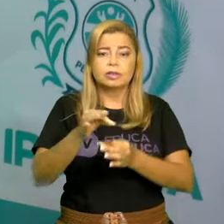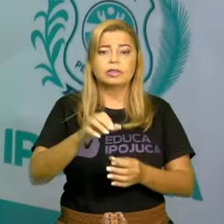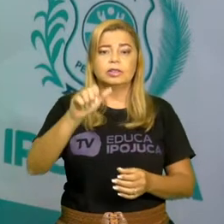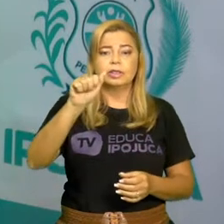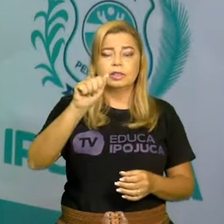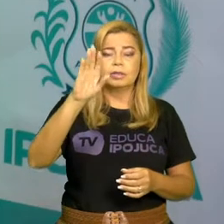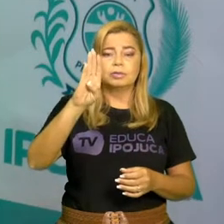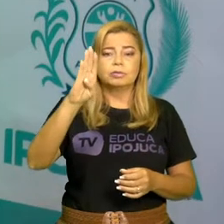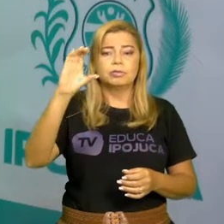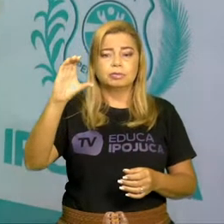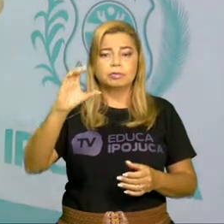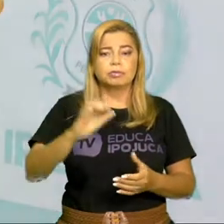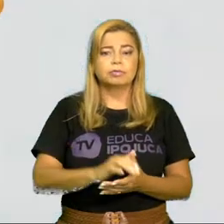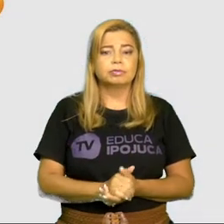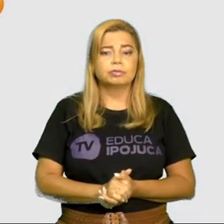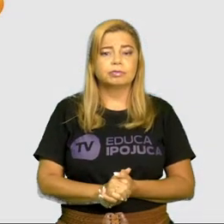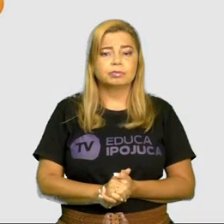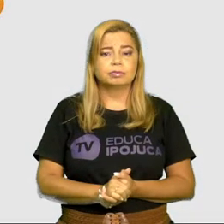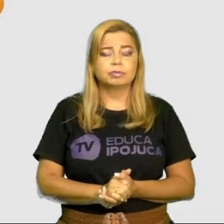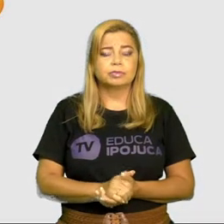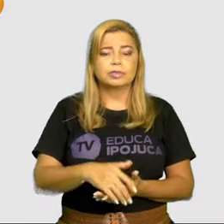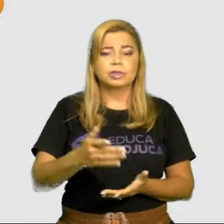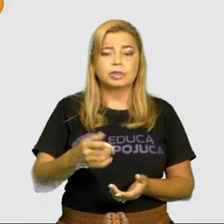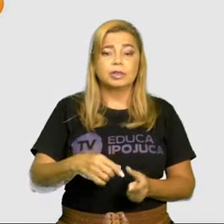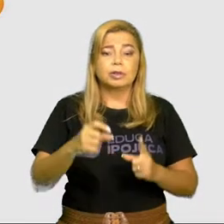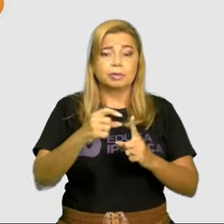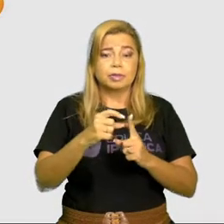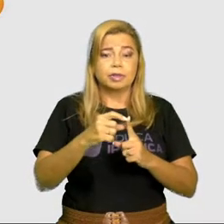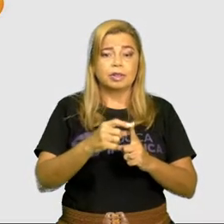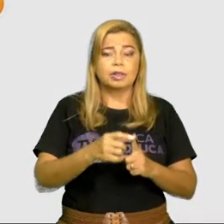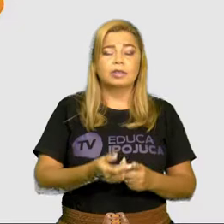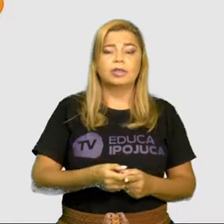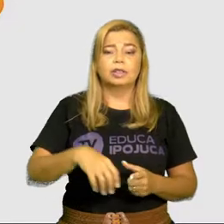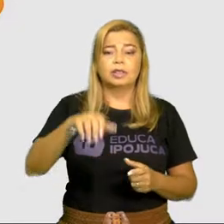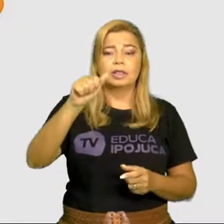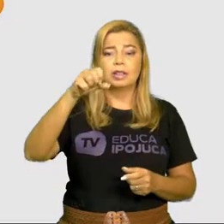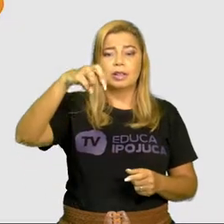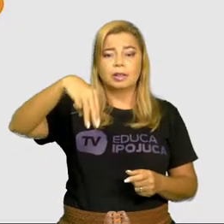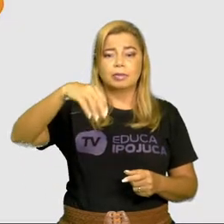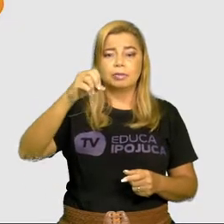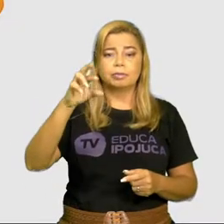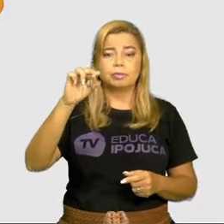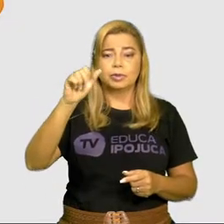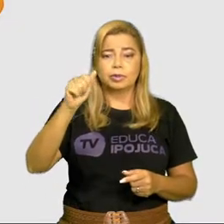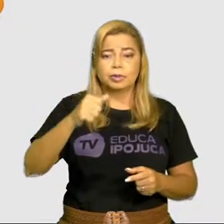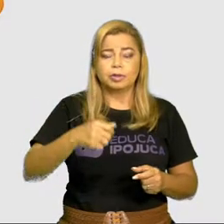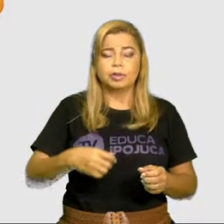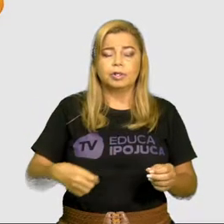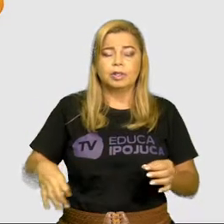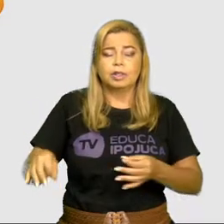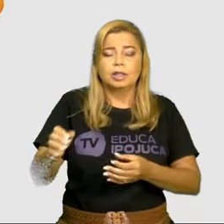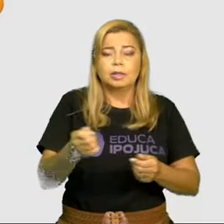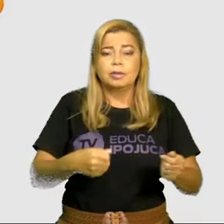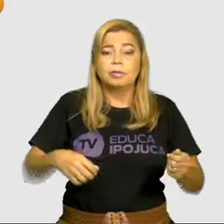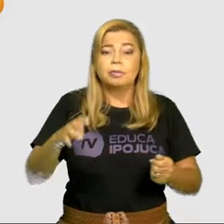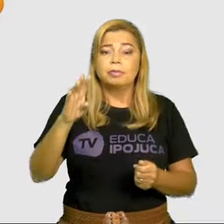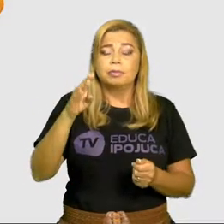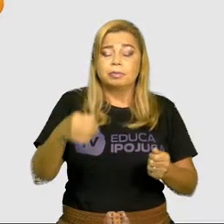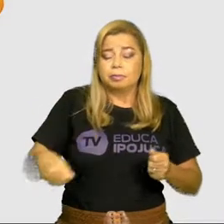Veja que nós temos Amora, Bambolê, Camiseta,